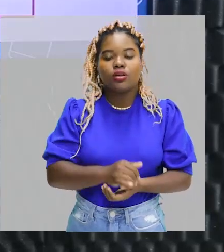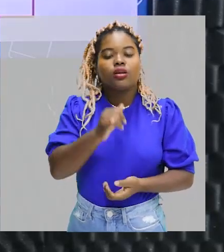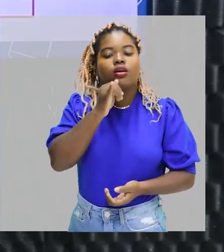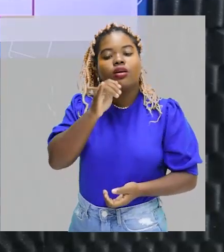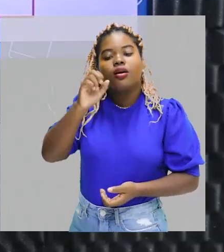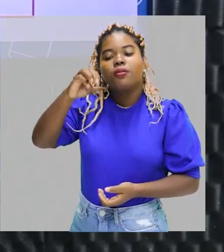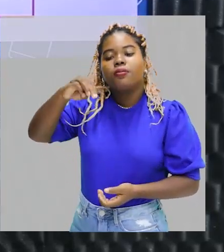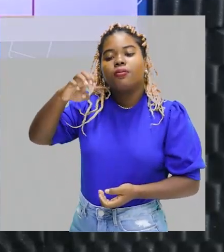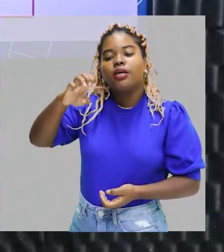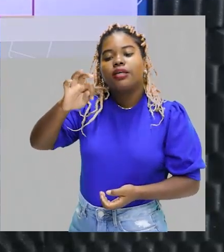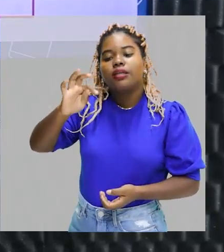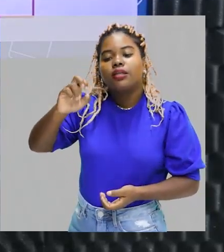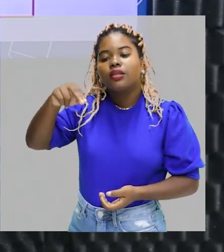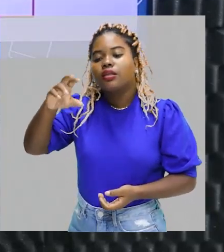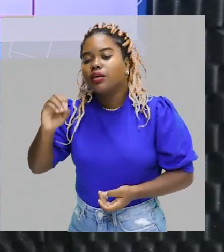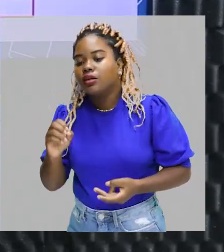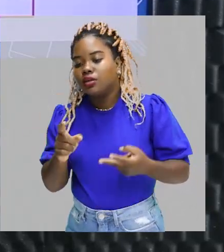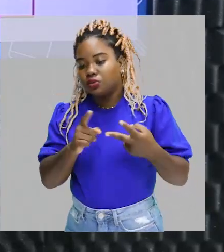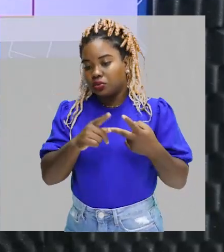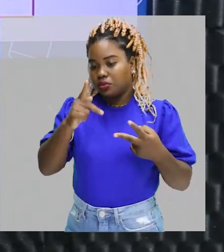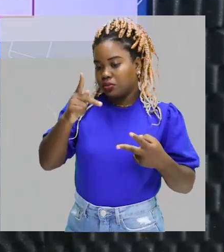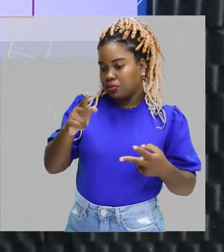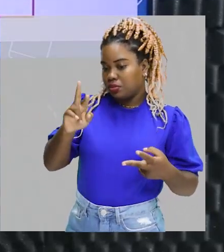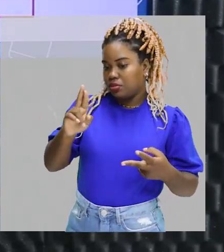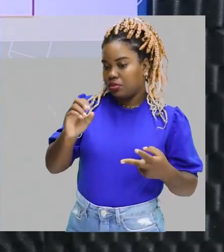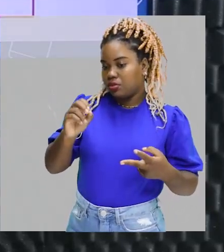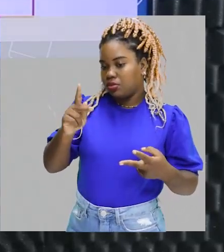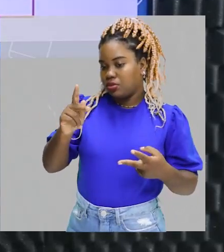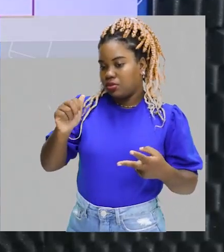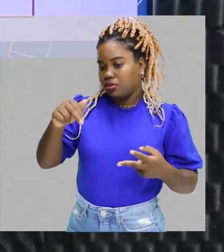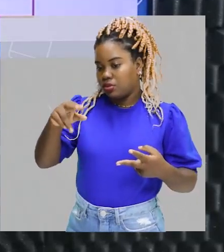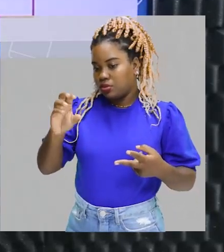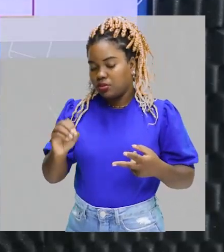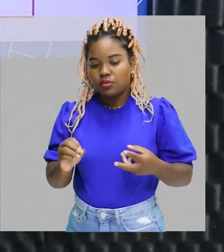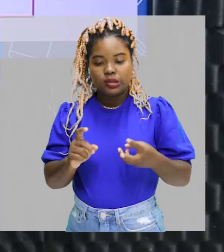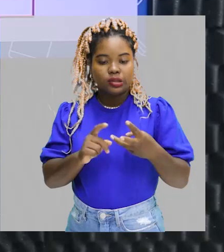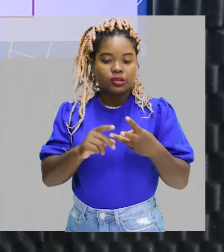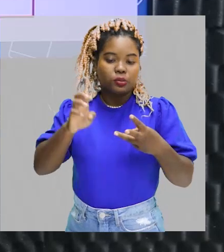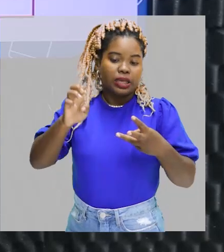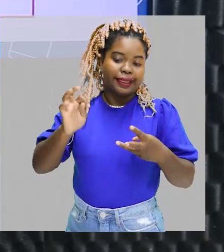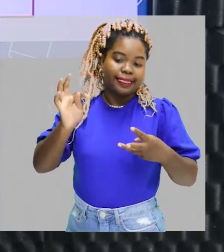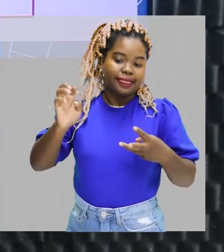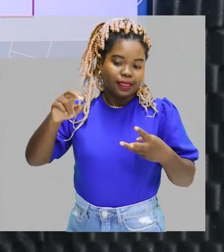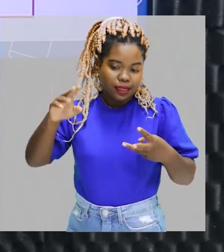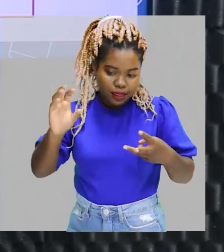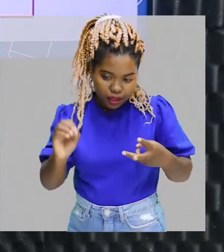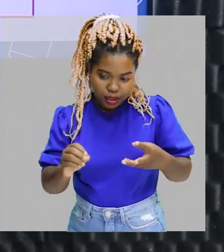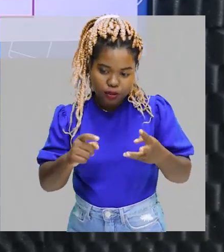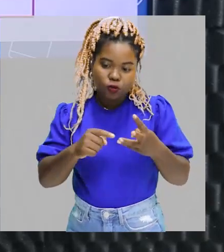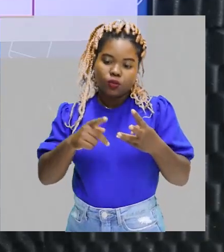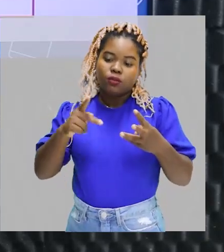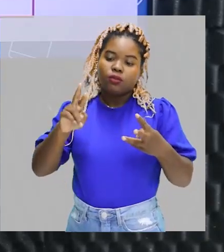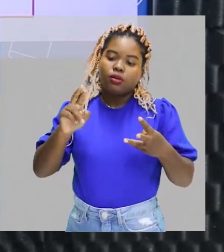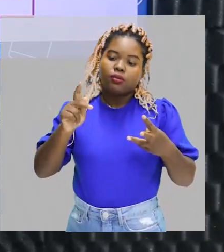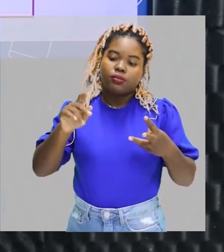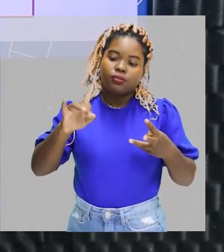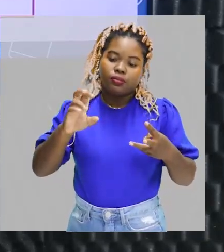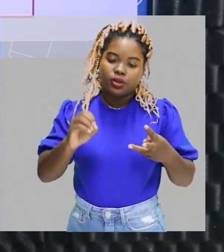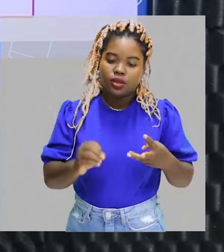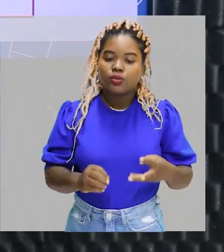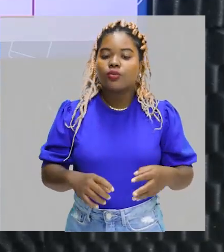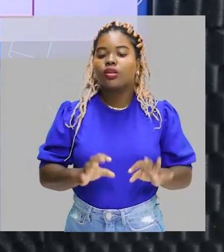Metano, propano, eteno, propino, então, todo e qualquer